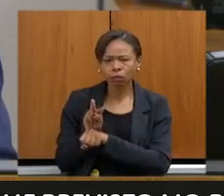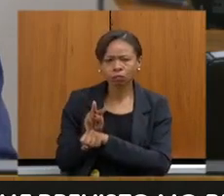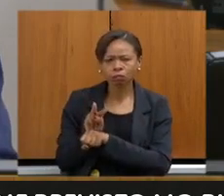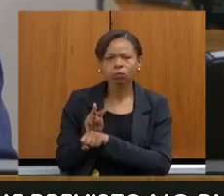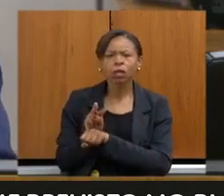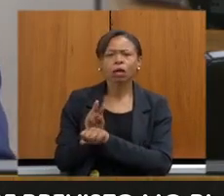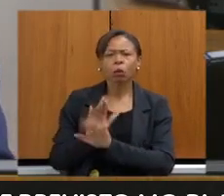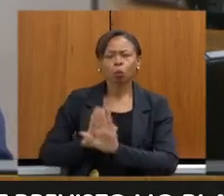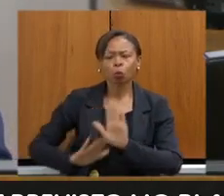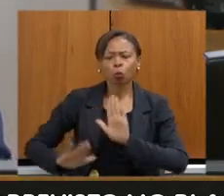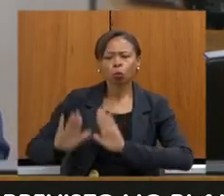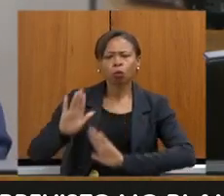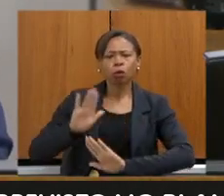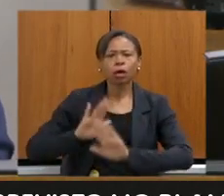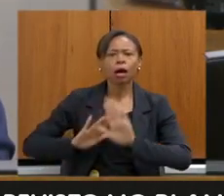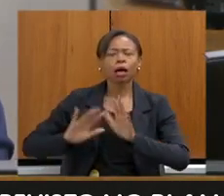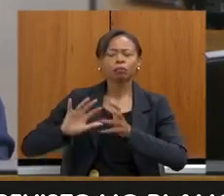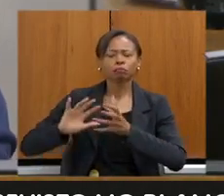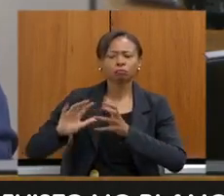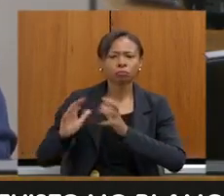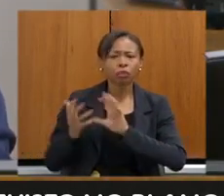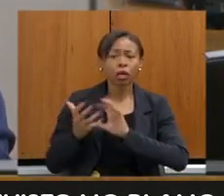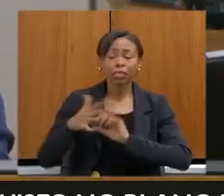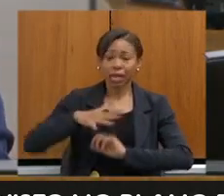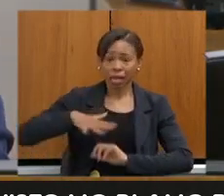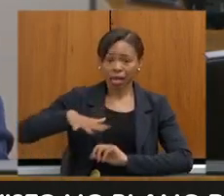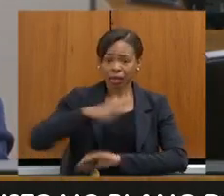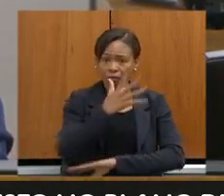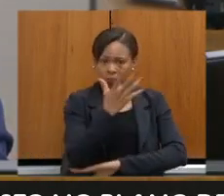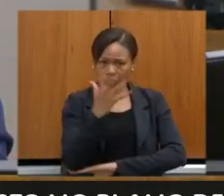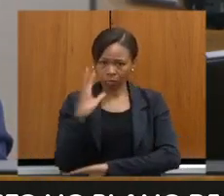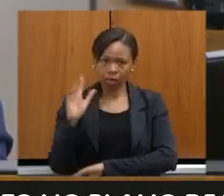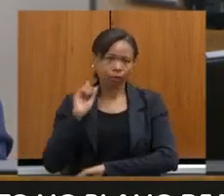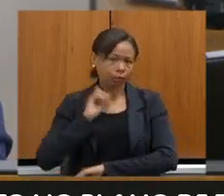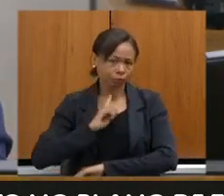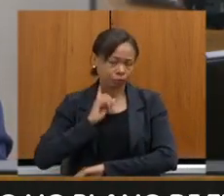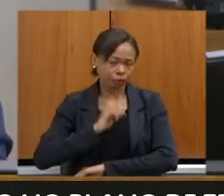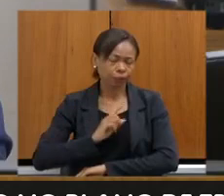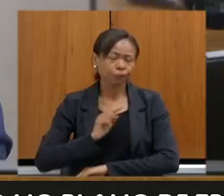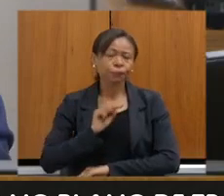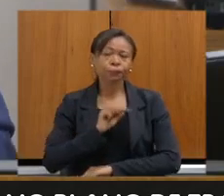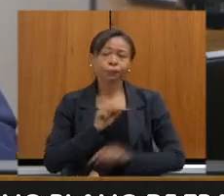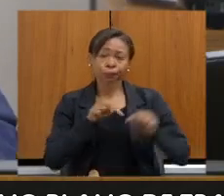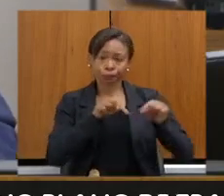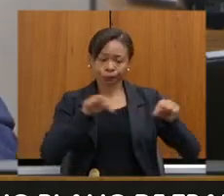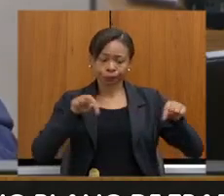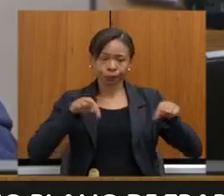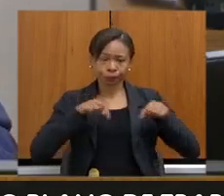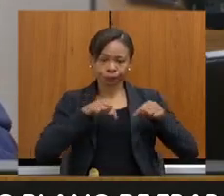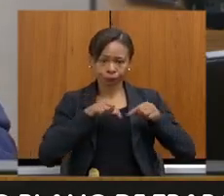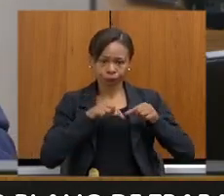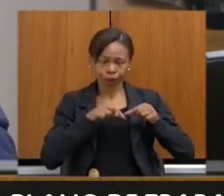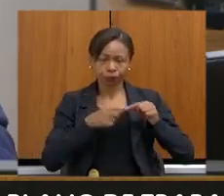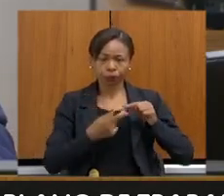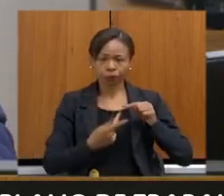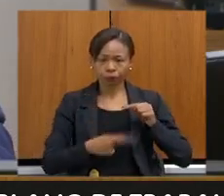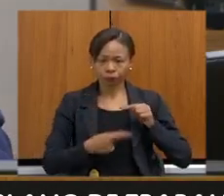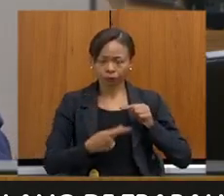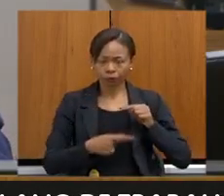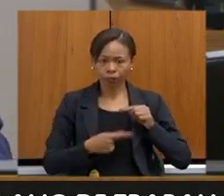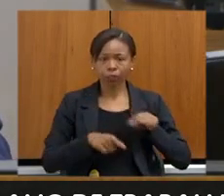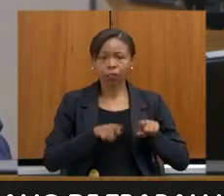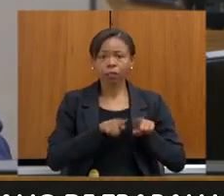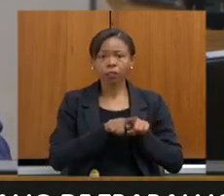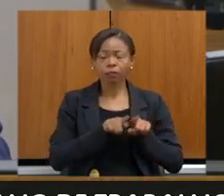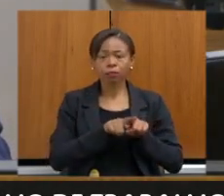de áreas no Estado. O nosso gabinete, juntamente com a consultoria